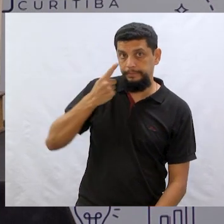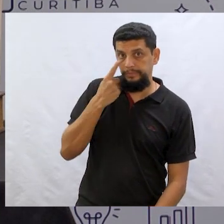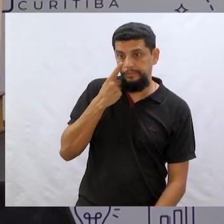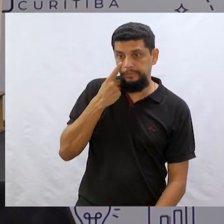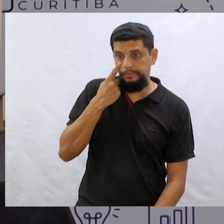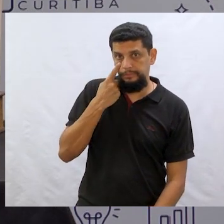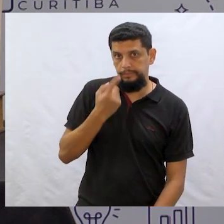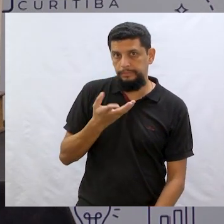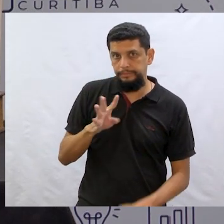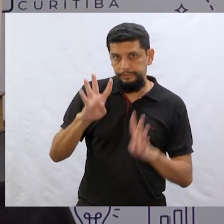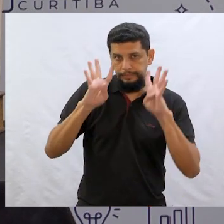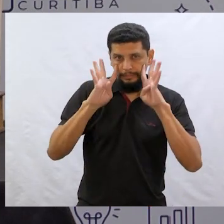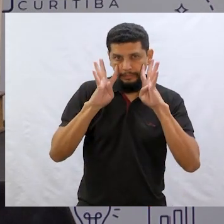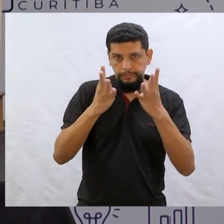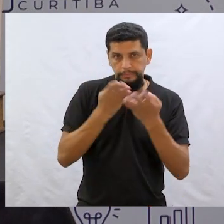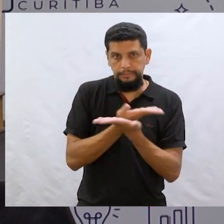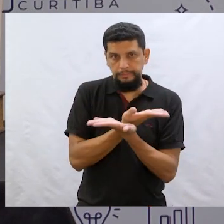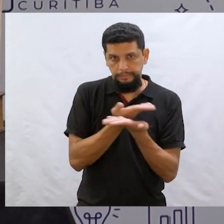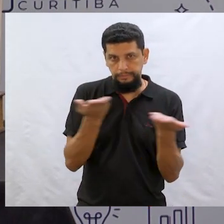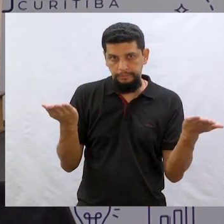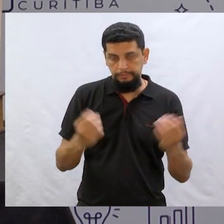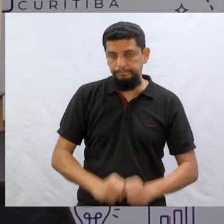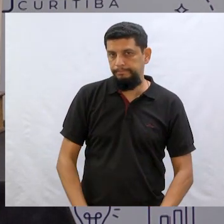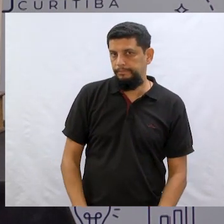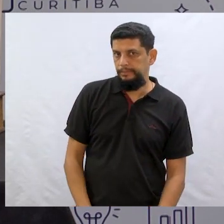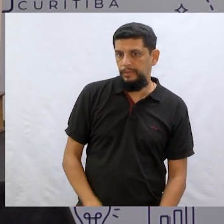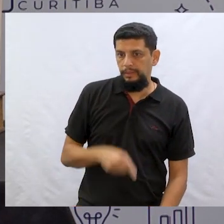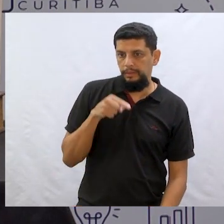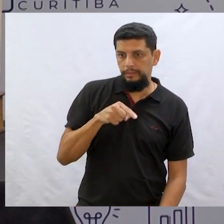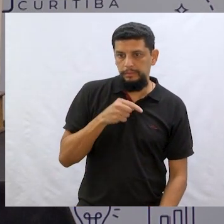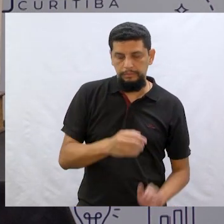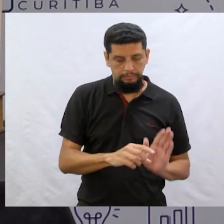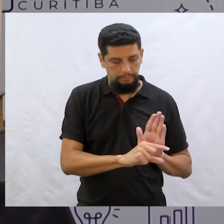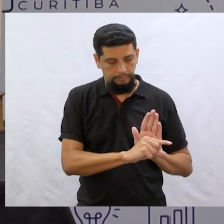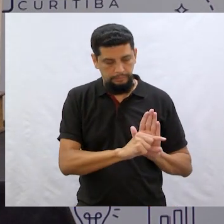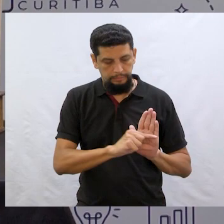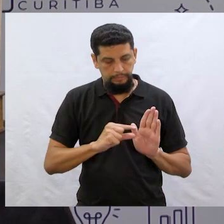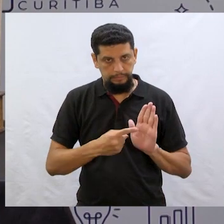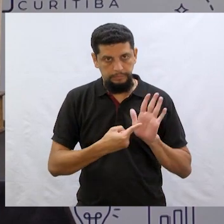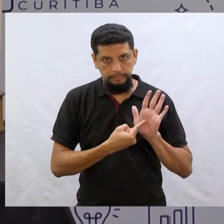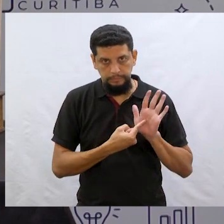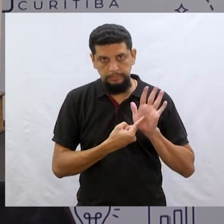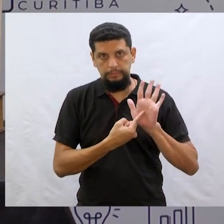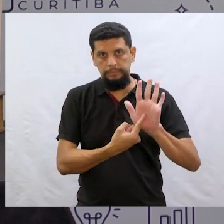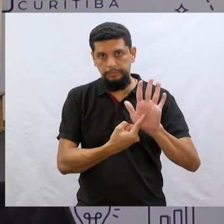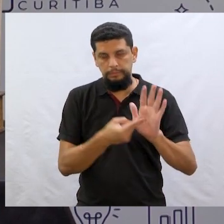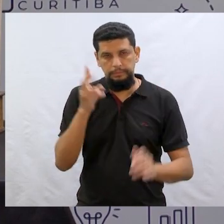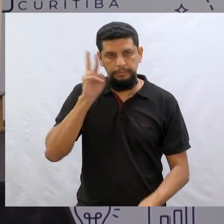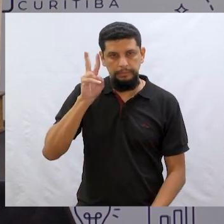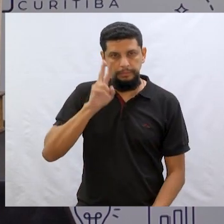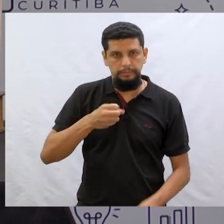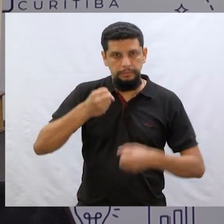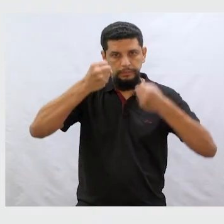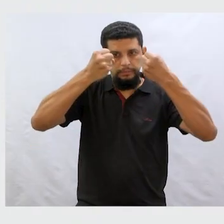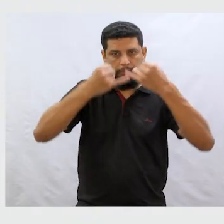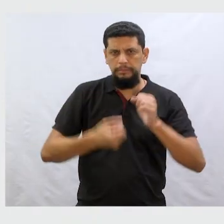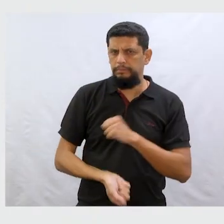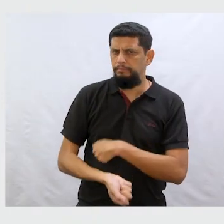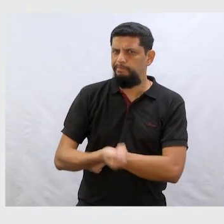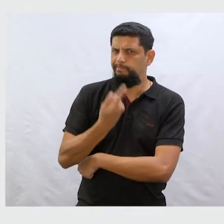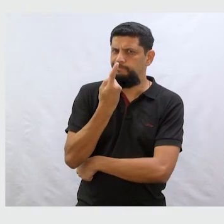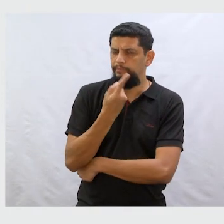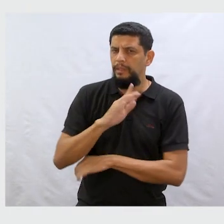Olha só. Quero chamar a atenção para vocês para uma coisa, certo? Essa parte aí, a apresentação. Lembram que eu falei que